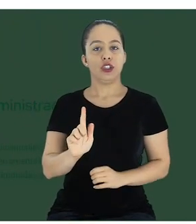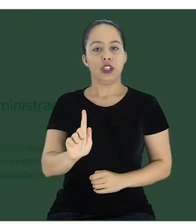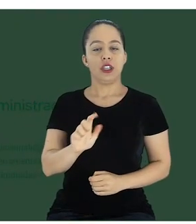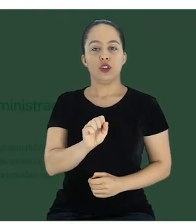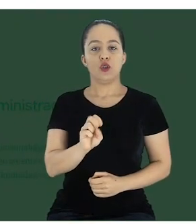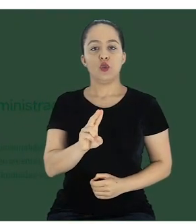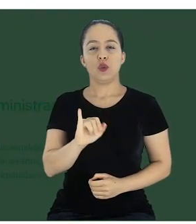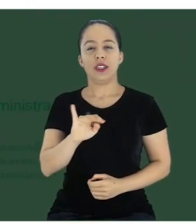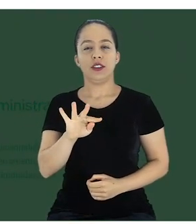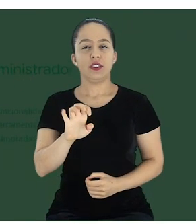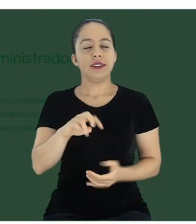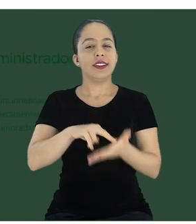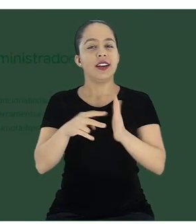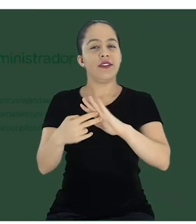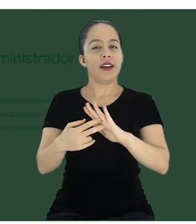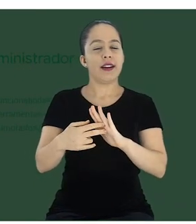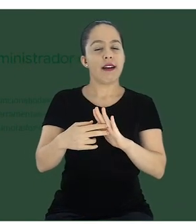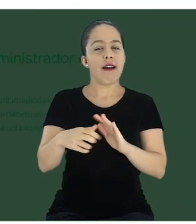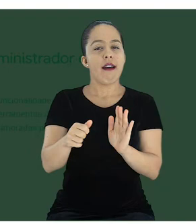para educação.